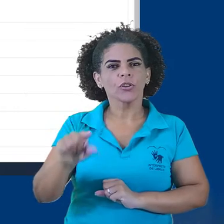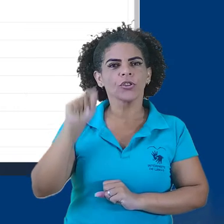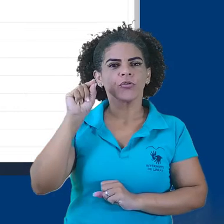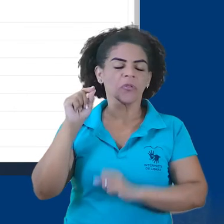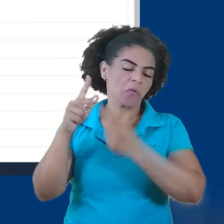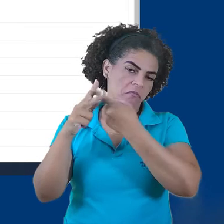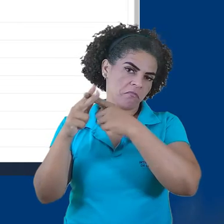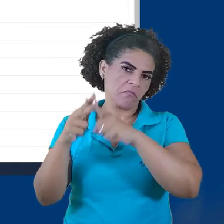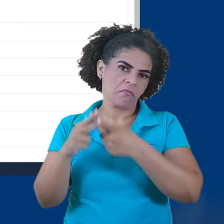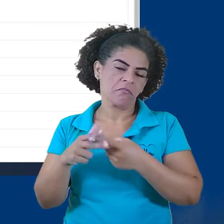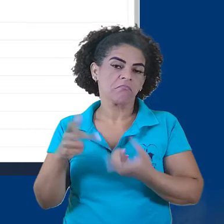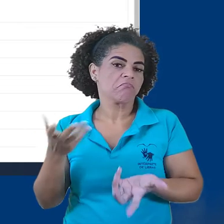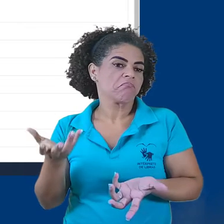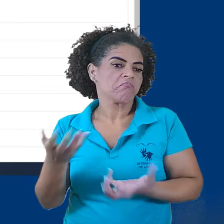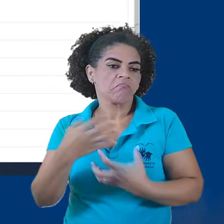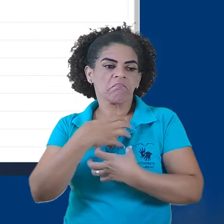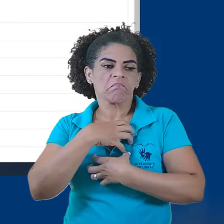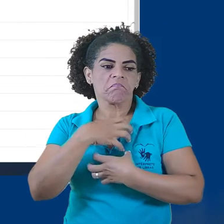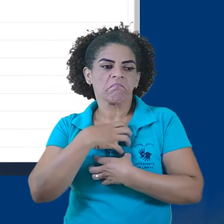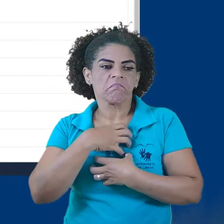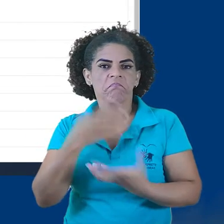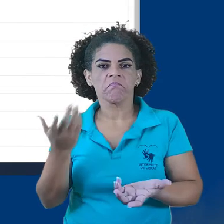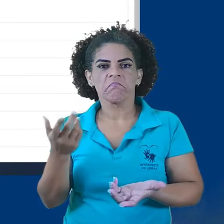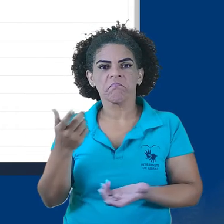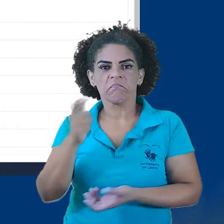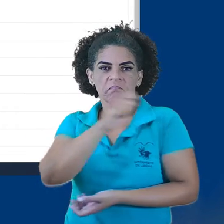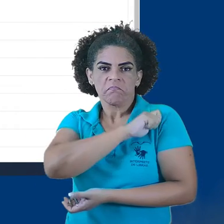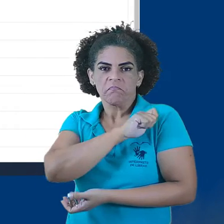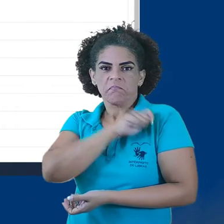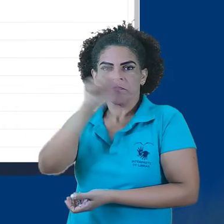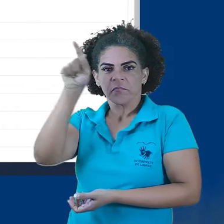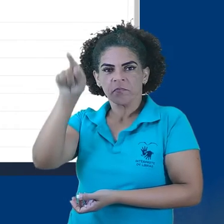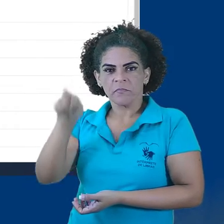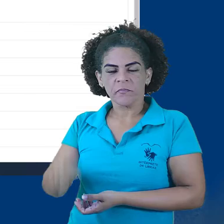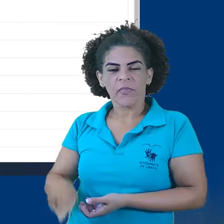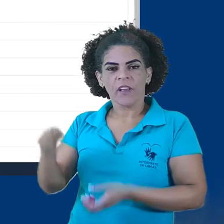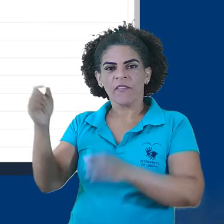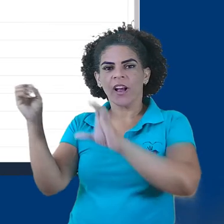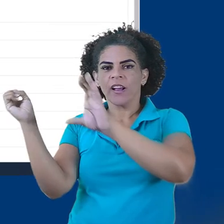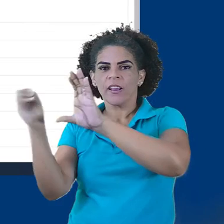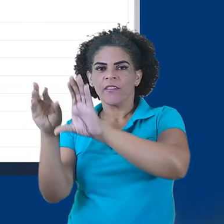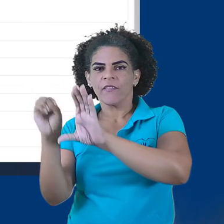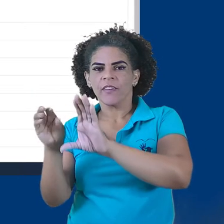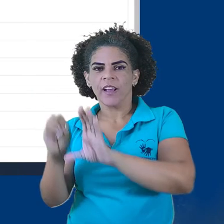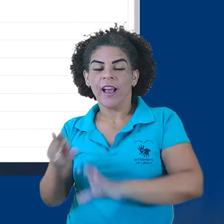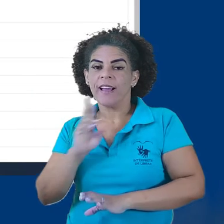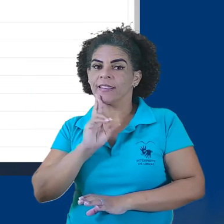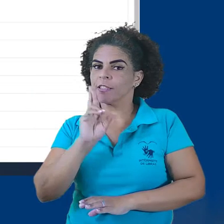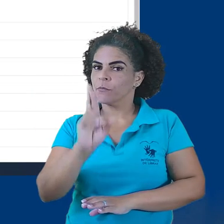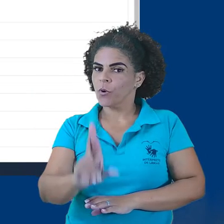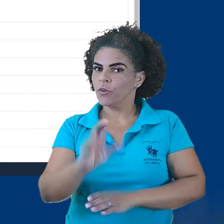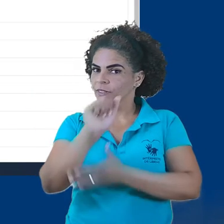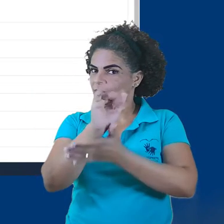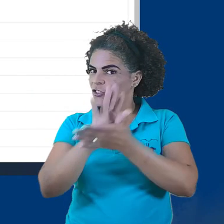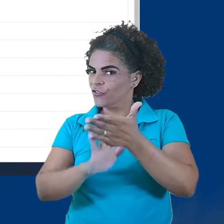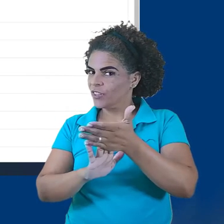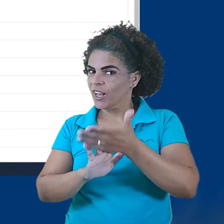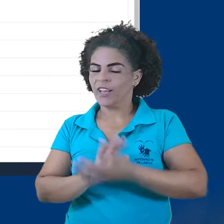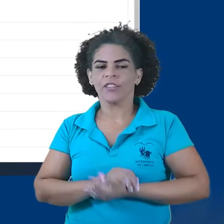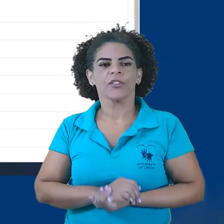configurados a maneira como o estudante vai enviar a resposta a essa tarefa.